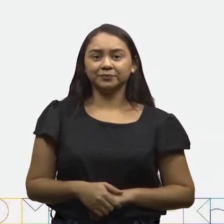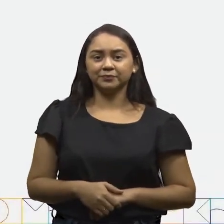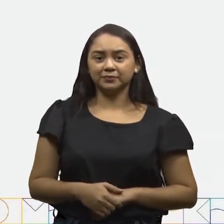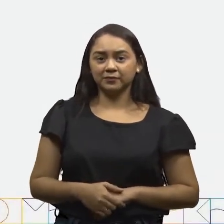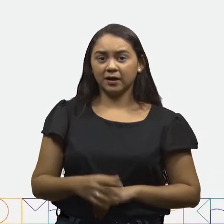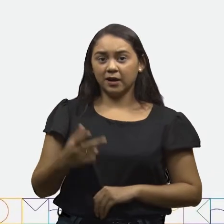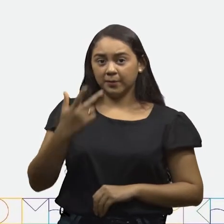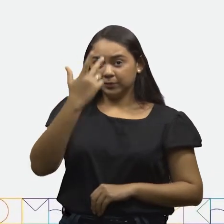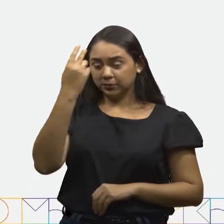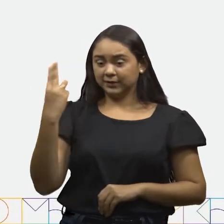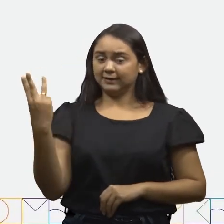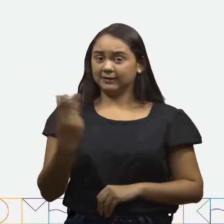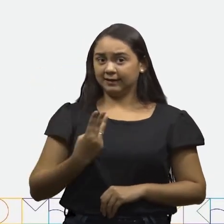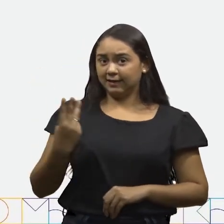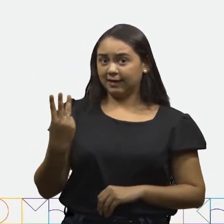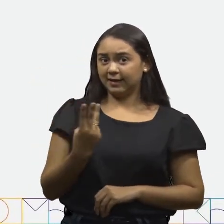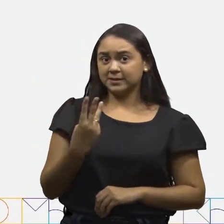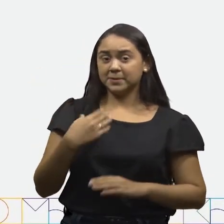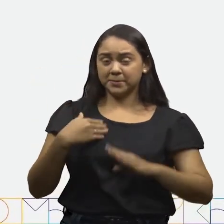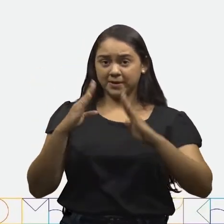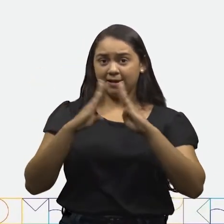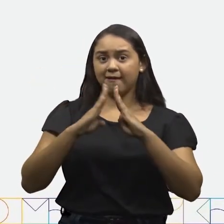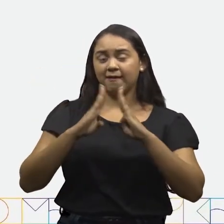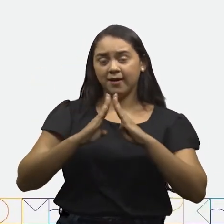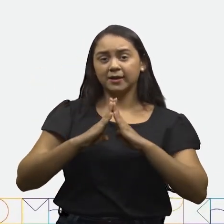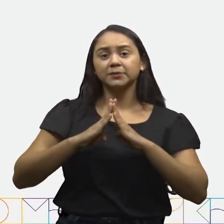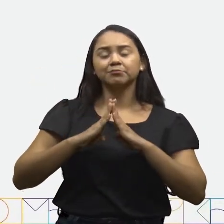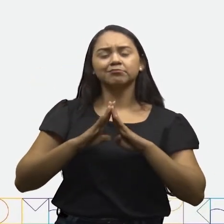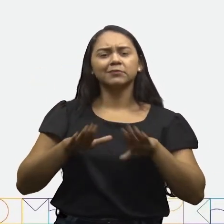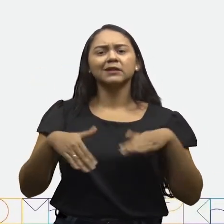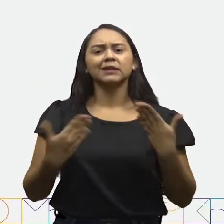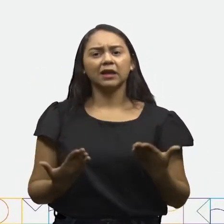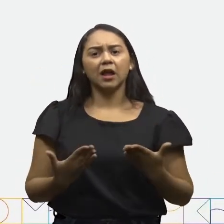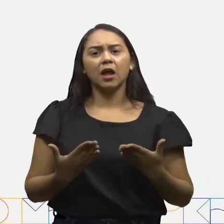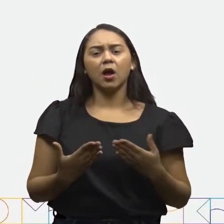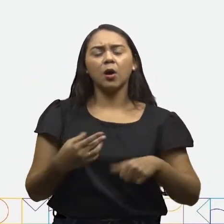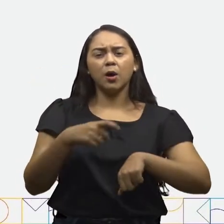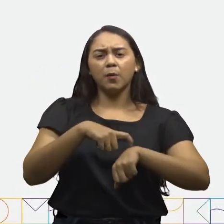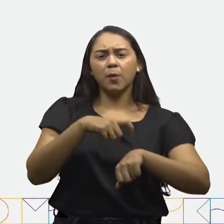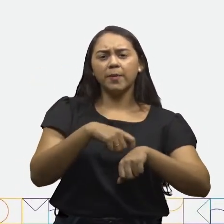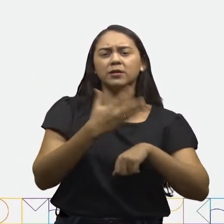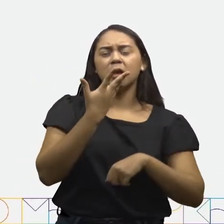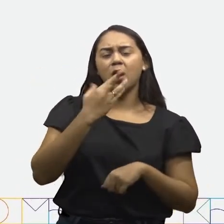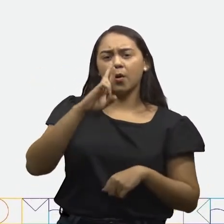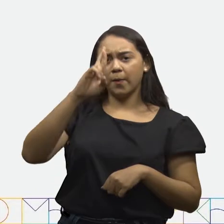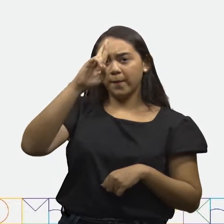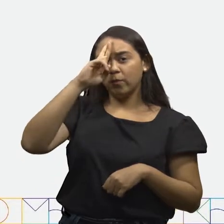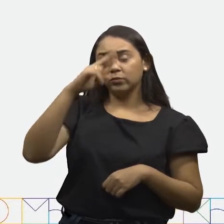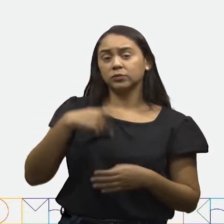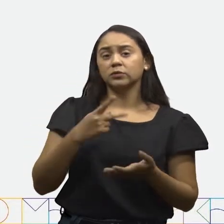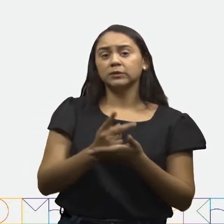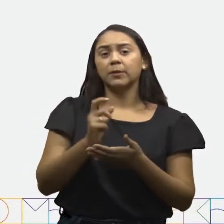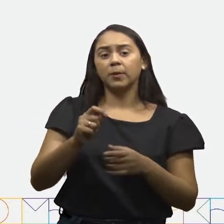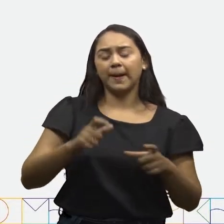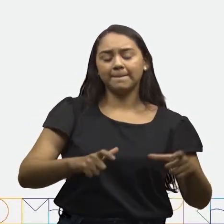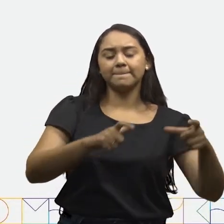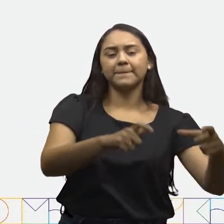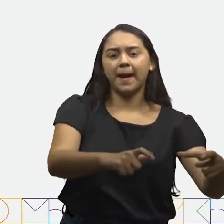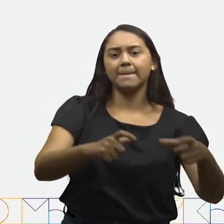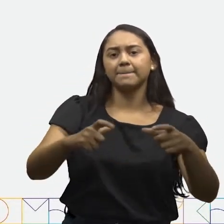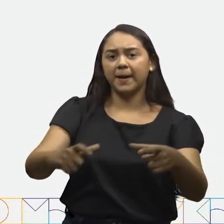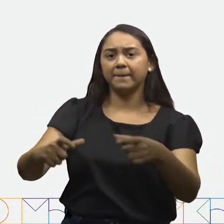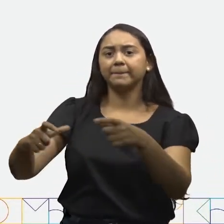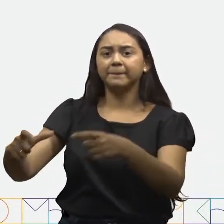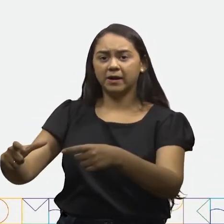Somos 3 pessoas na minha casa. Então, durante o almoço, eu coloco